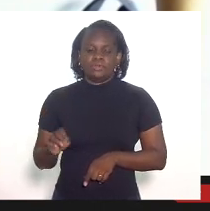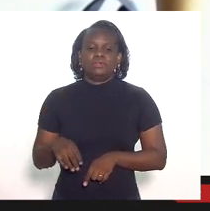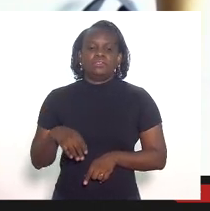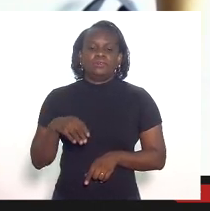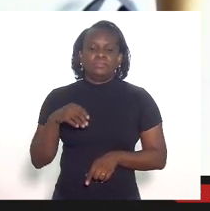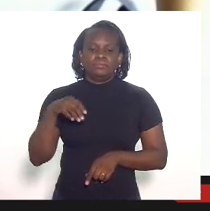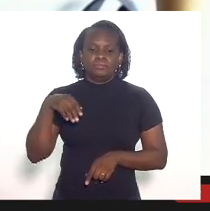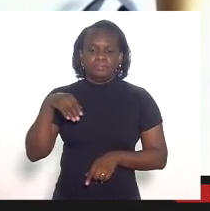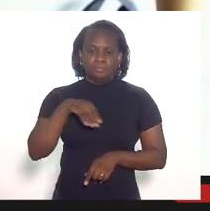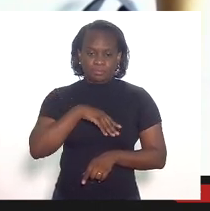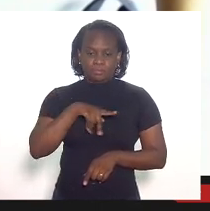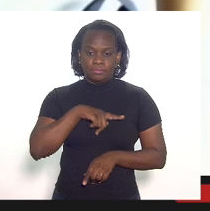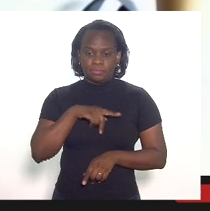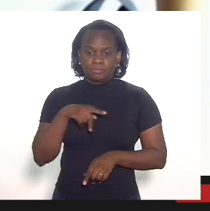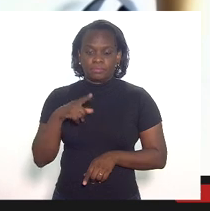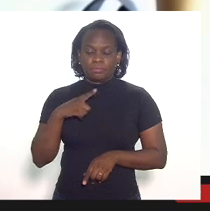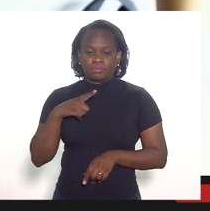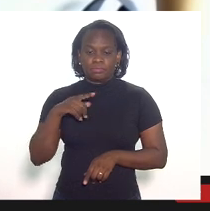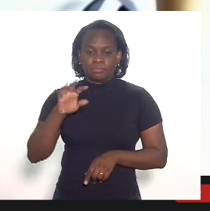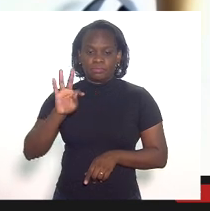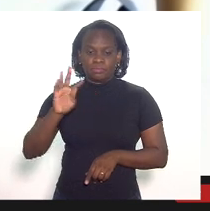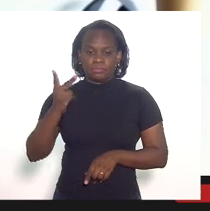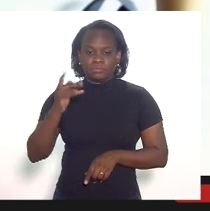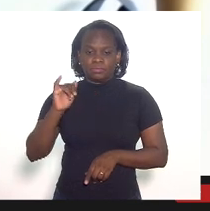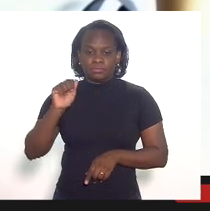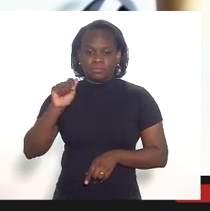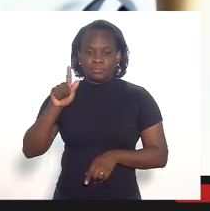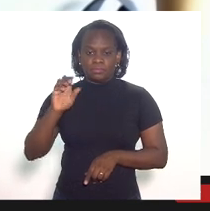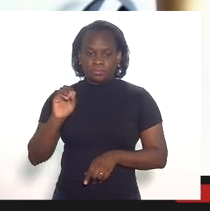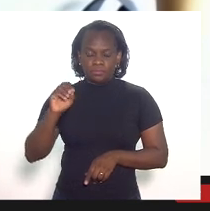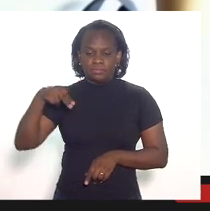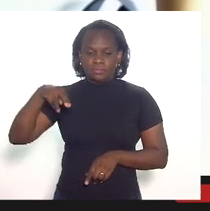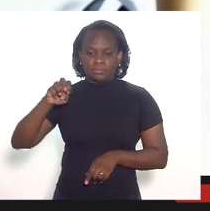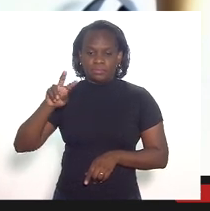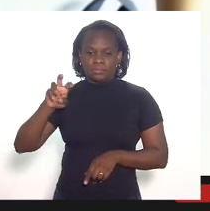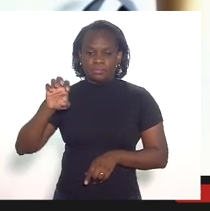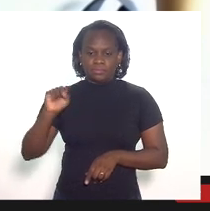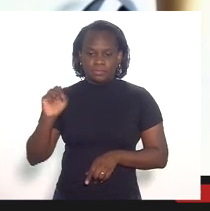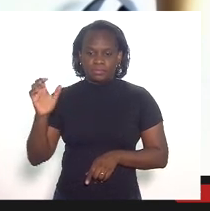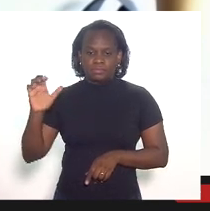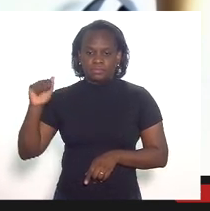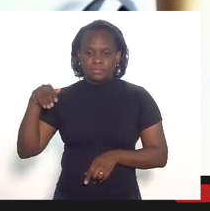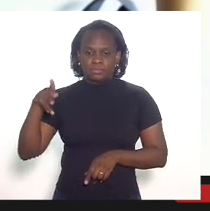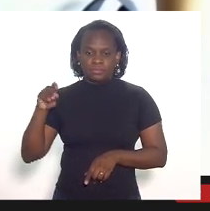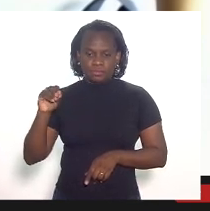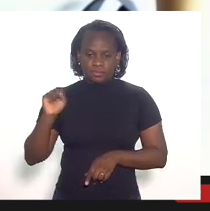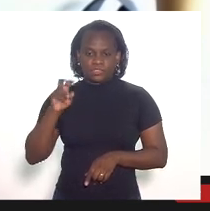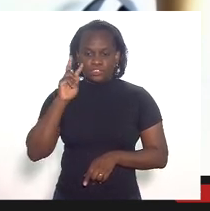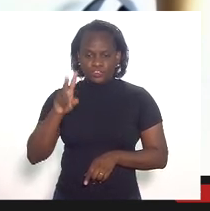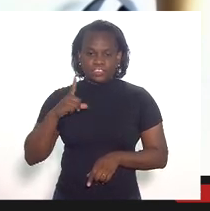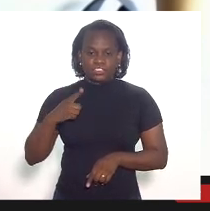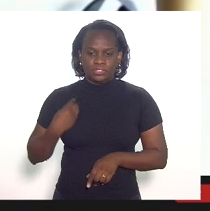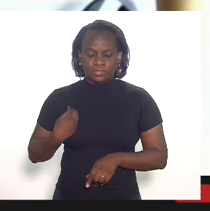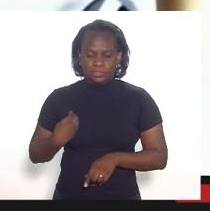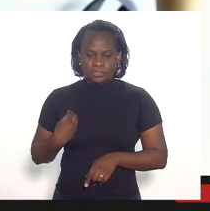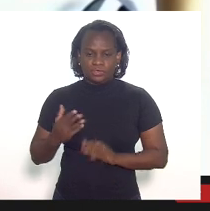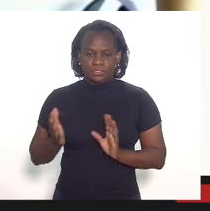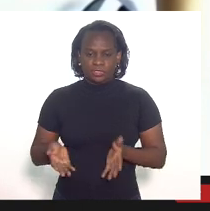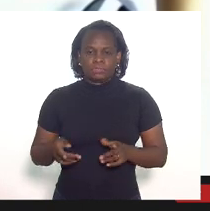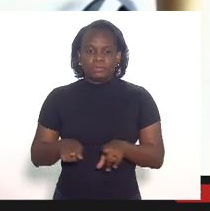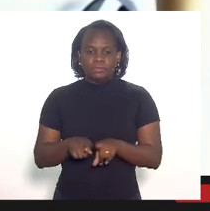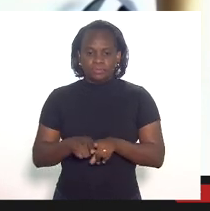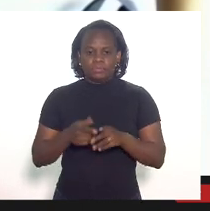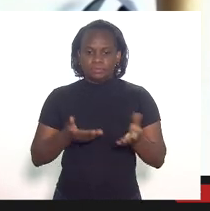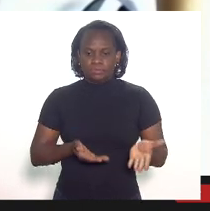NP, Dr. Tiago Neves de Campos, que eu já vi aqui presente, mas também está